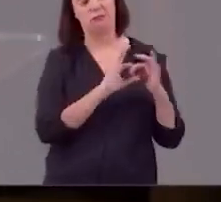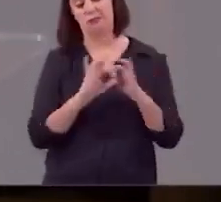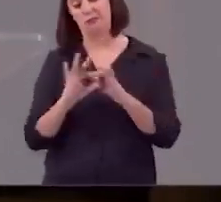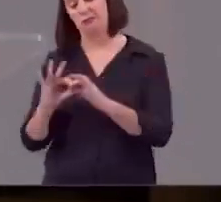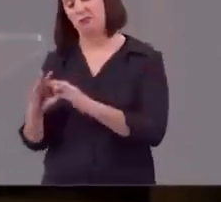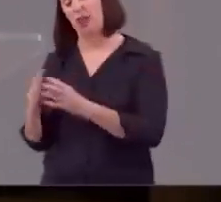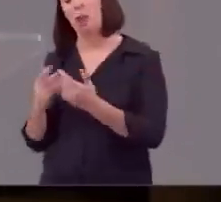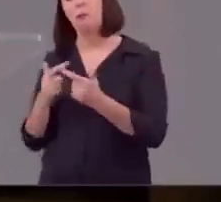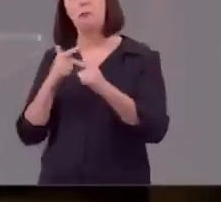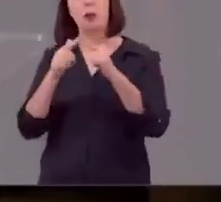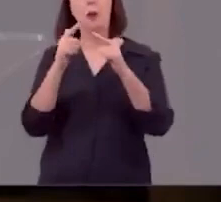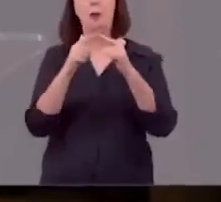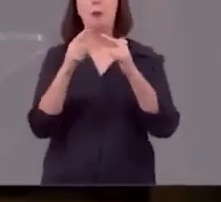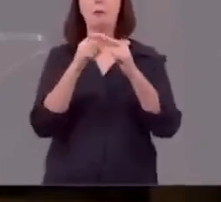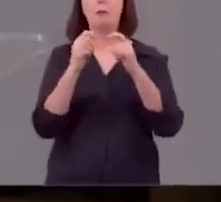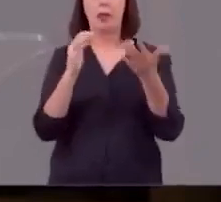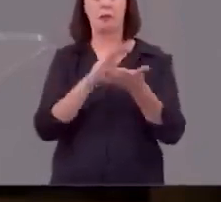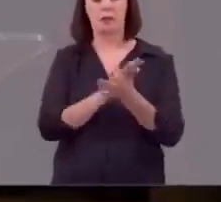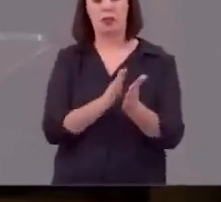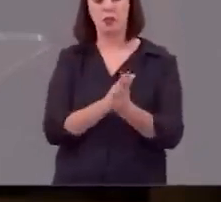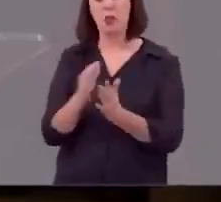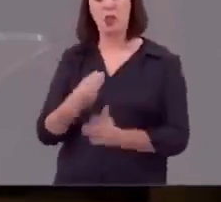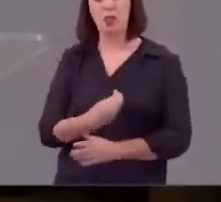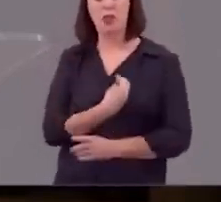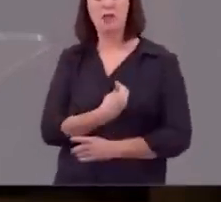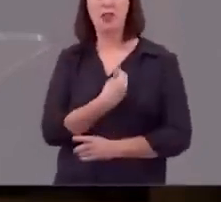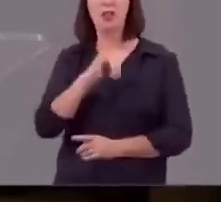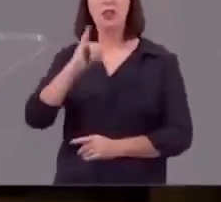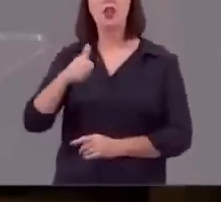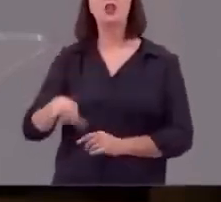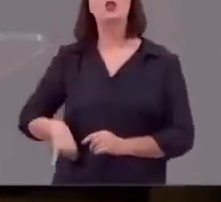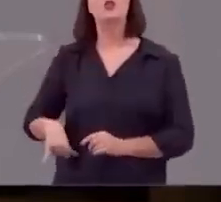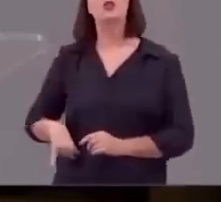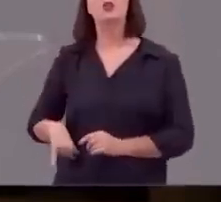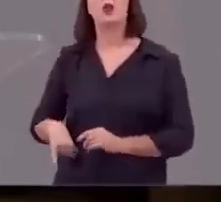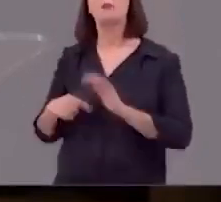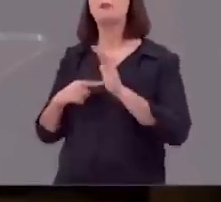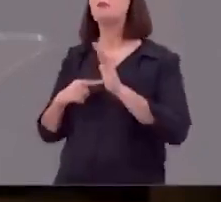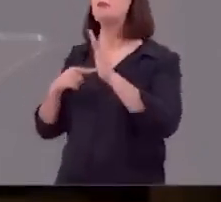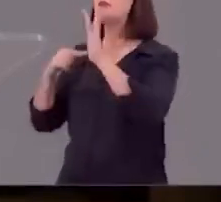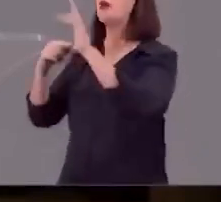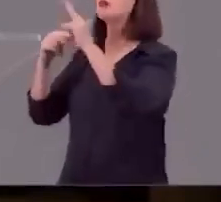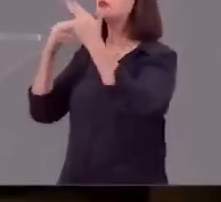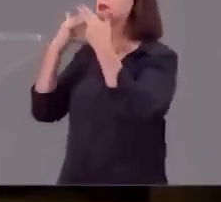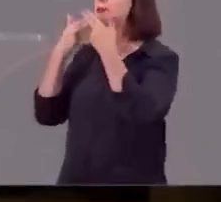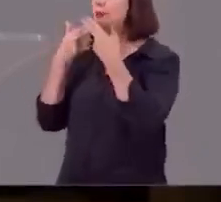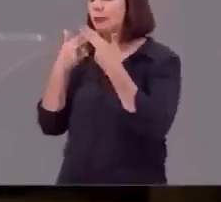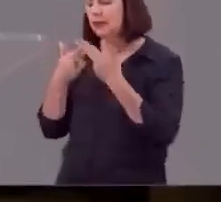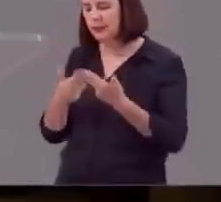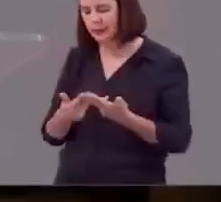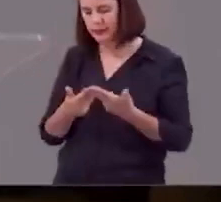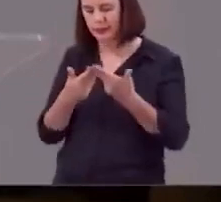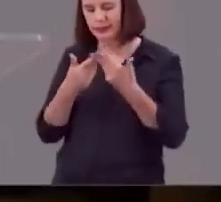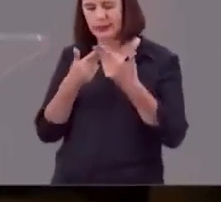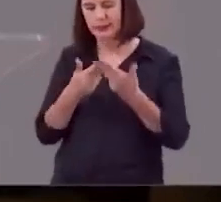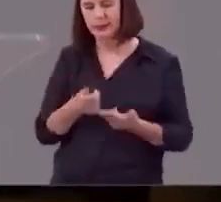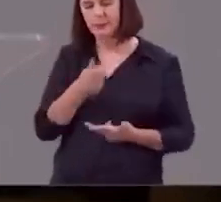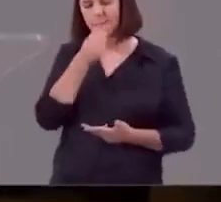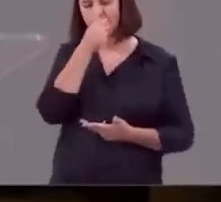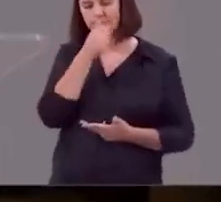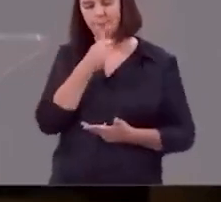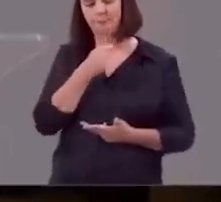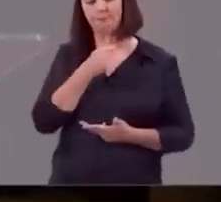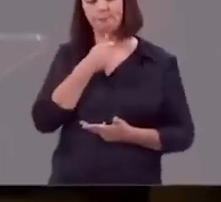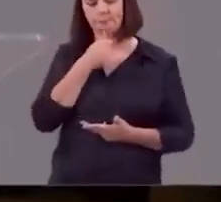tantas tempestades desabando sobre a sua cabeça Jó revela uma paciência triunfadora